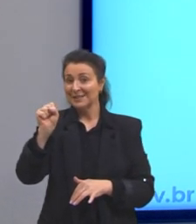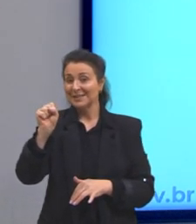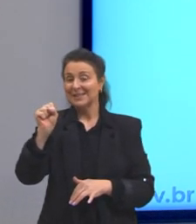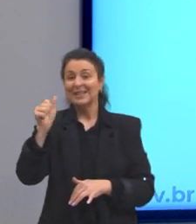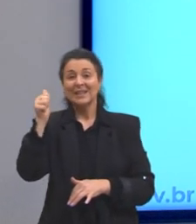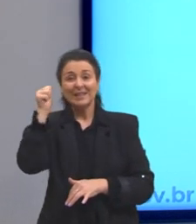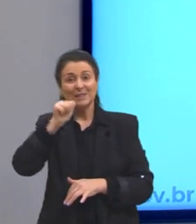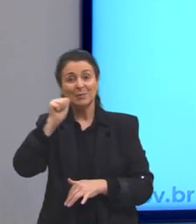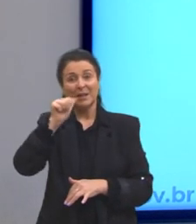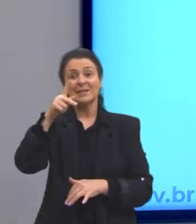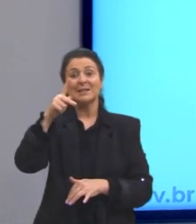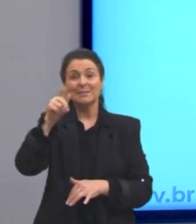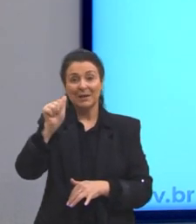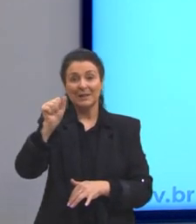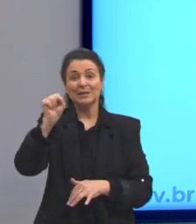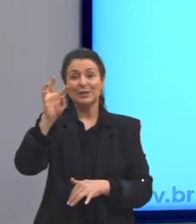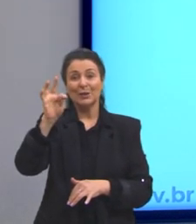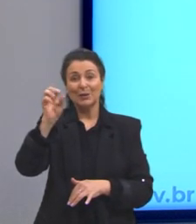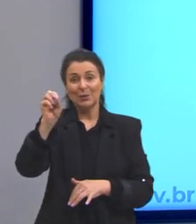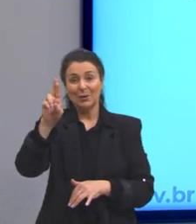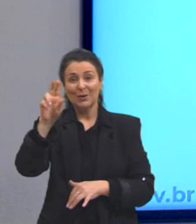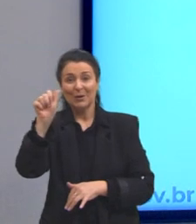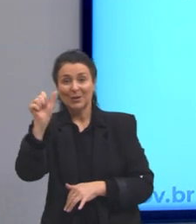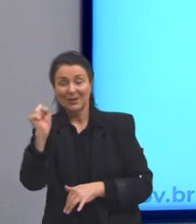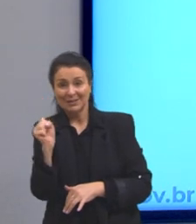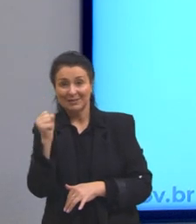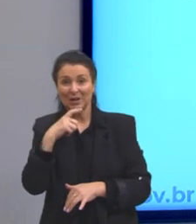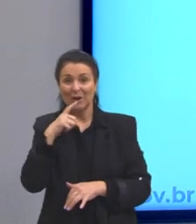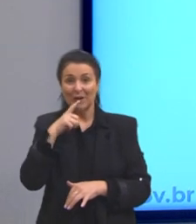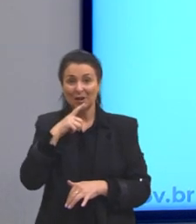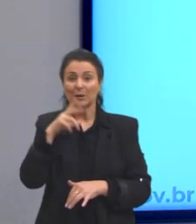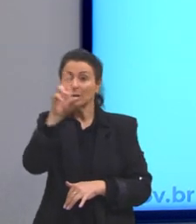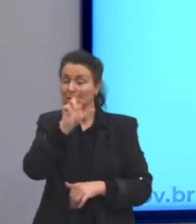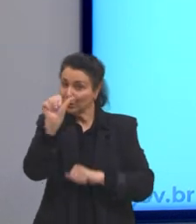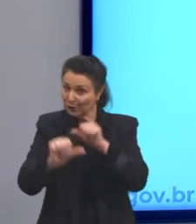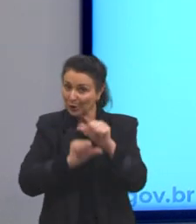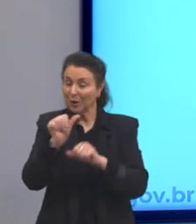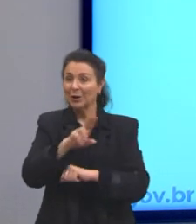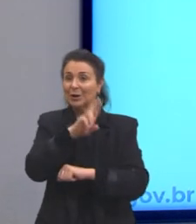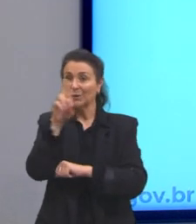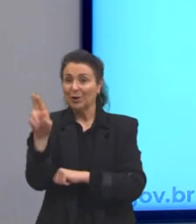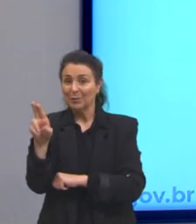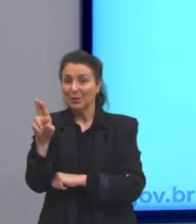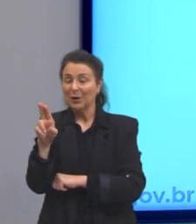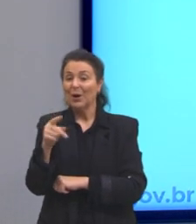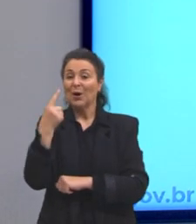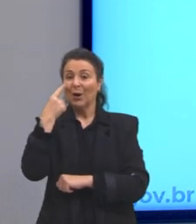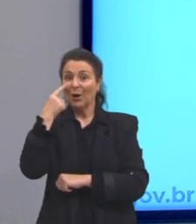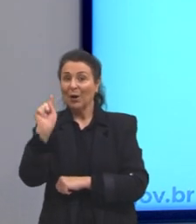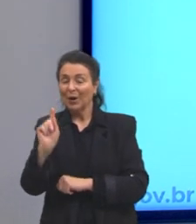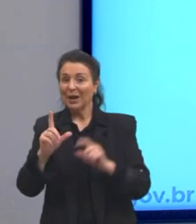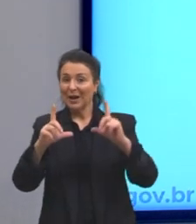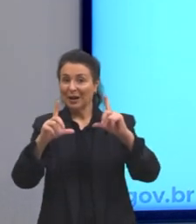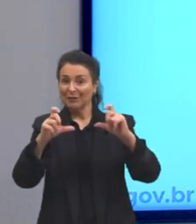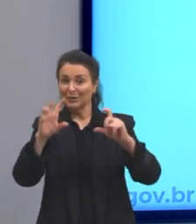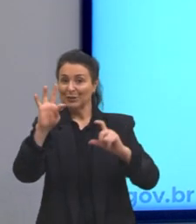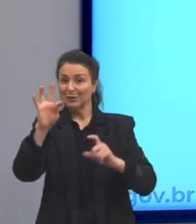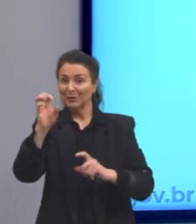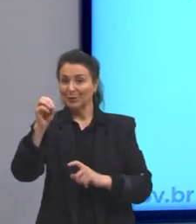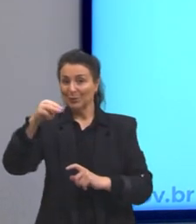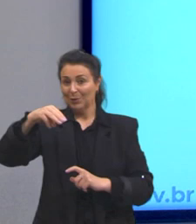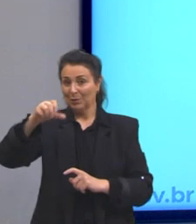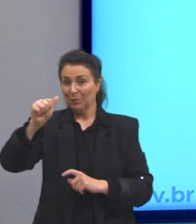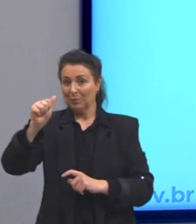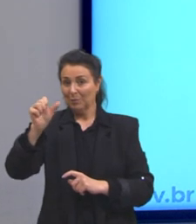é o pseudônimo que eu estava falando para vocês. Esse rapazinho aqui é o Tomás Antônio Gonzaga. Rapaz